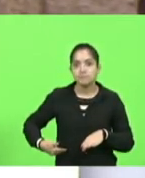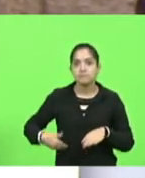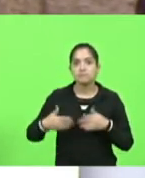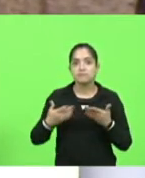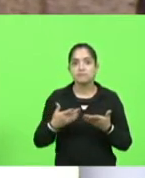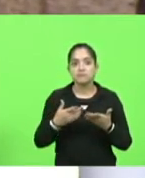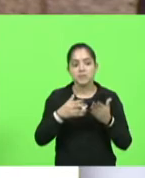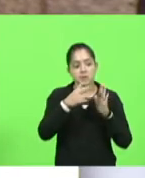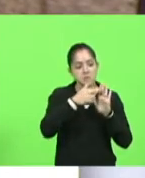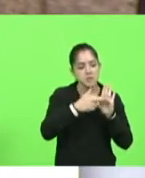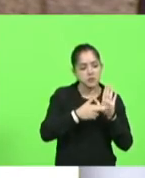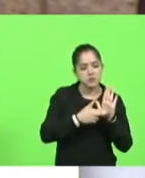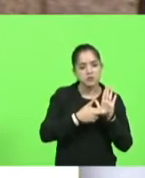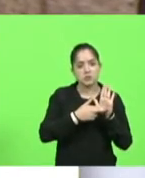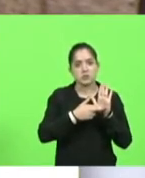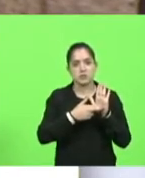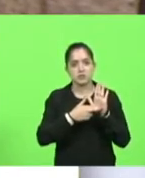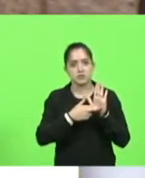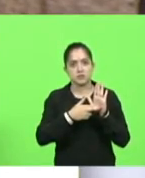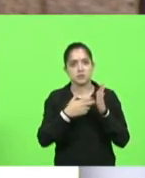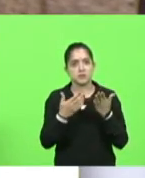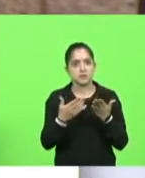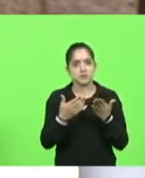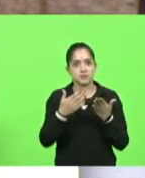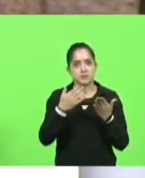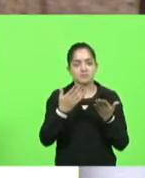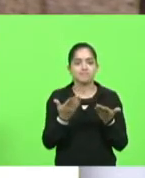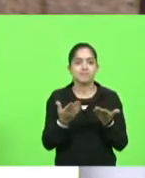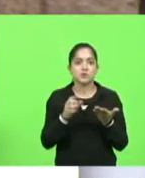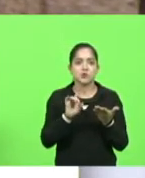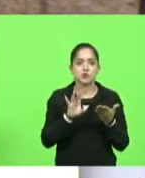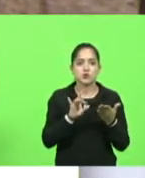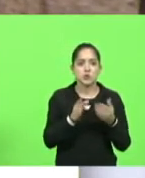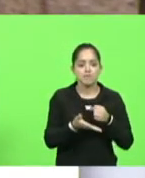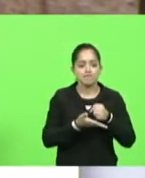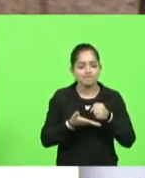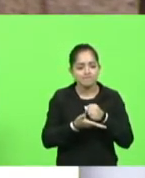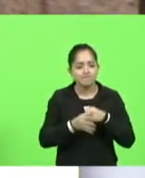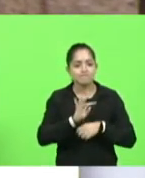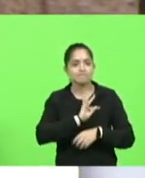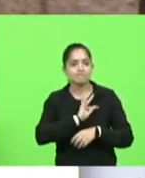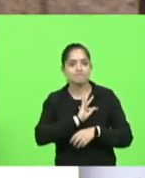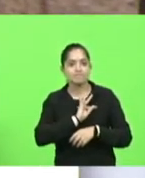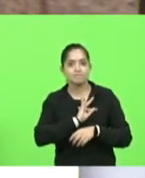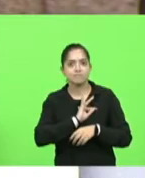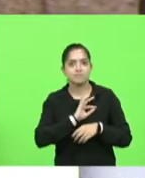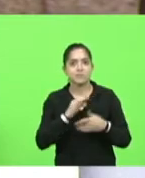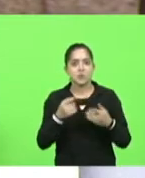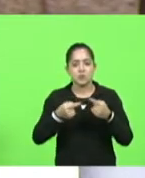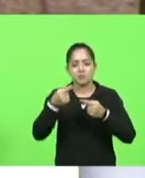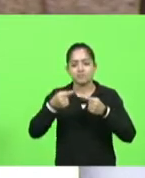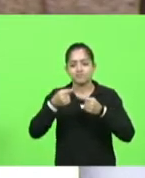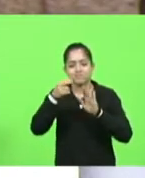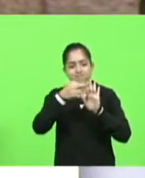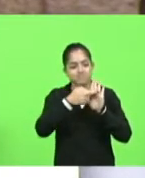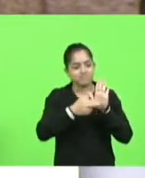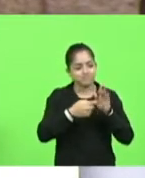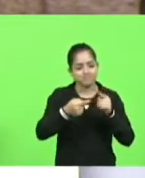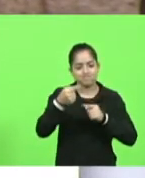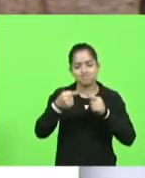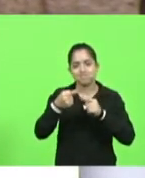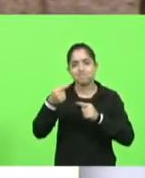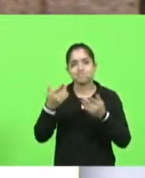medidas baseadas apenas em critérios técnicos que façam sentido e não medidas incoerentes que não fazem sentido